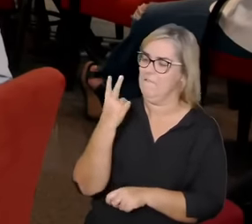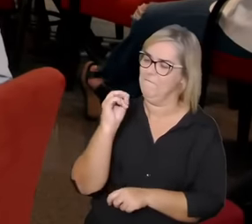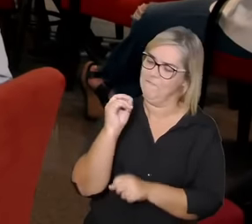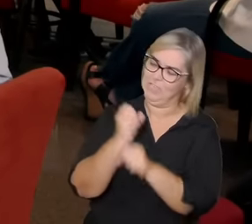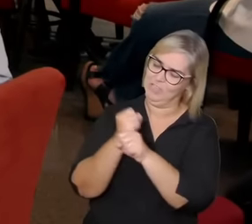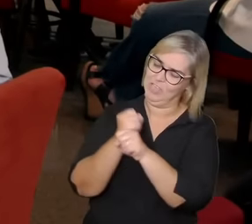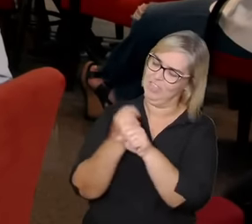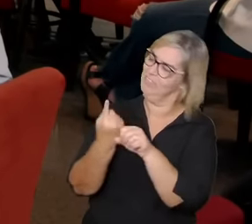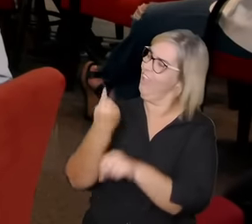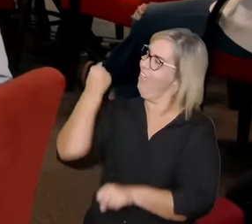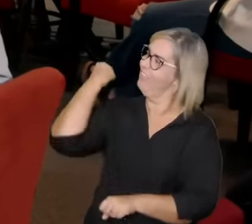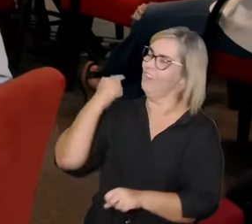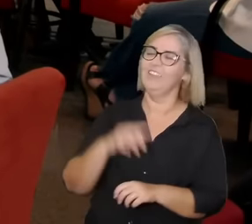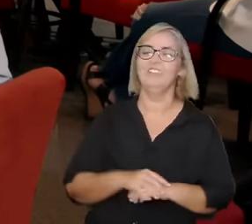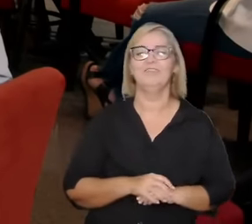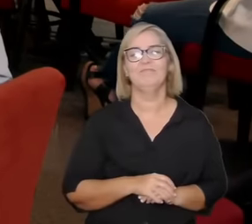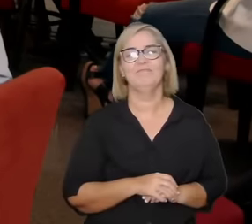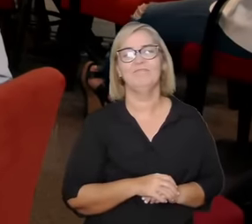20 anos